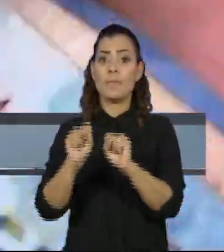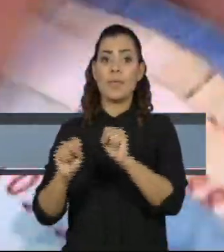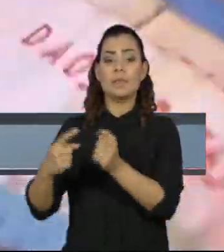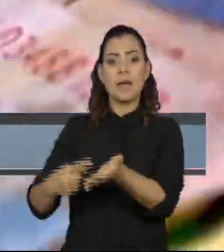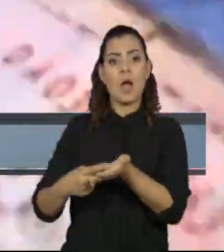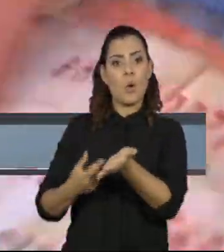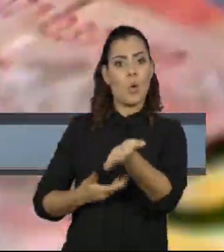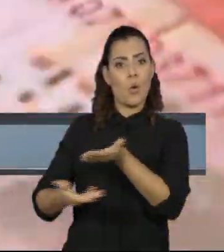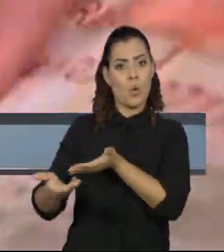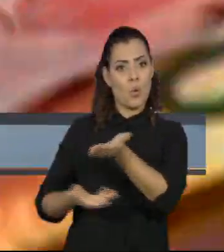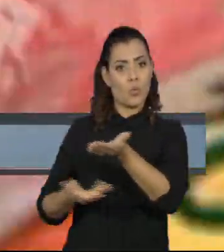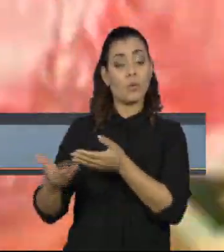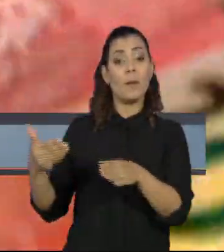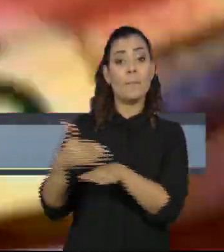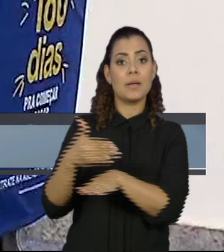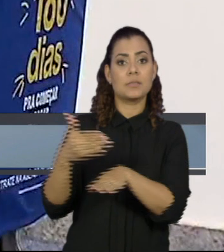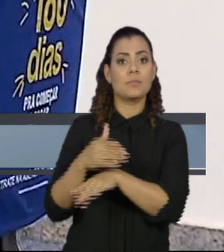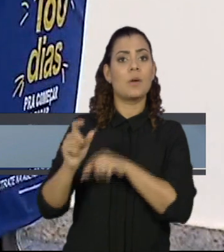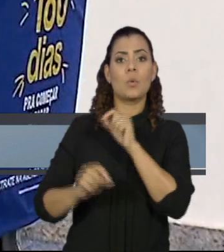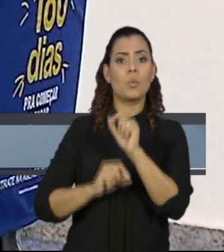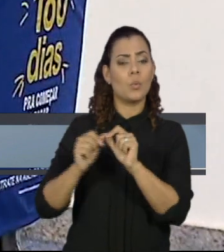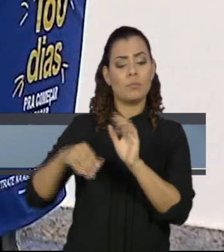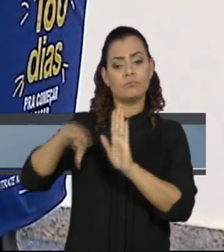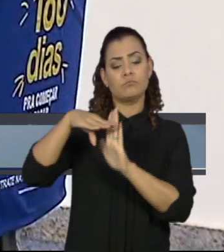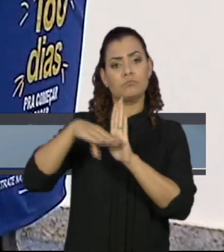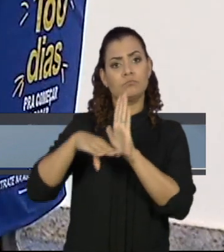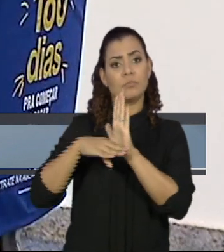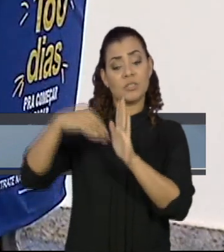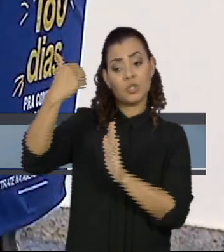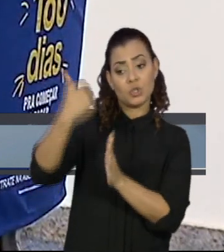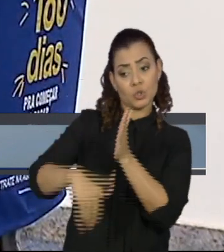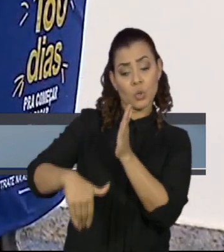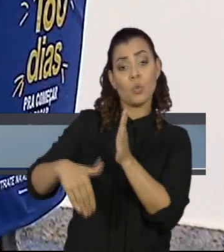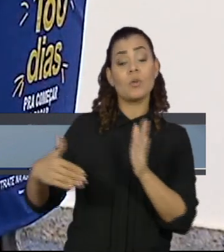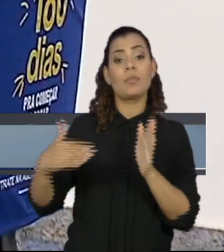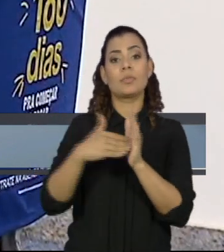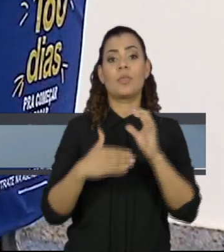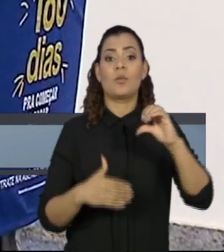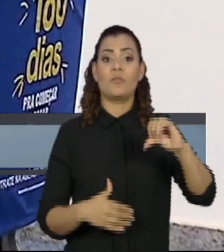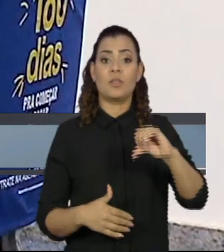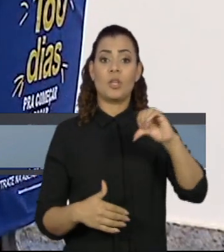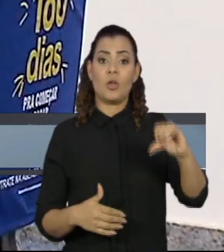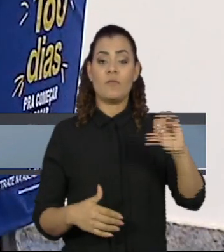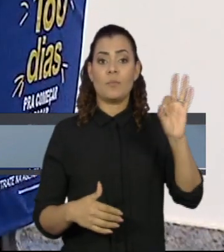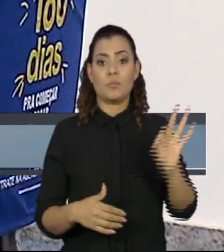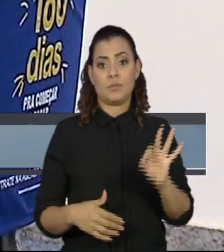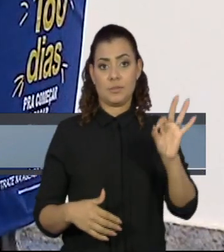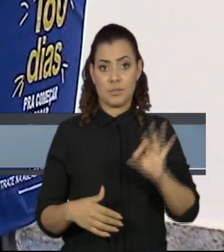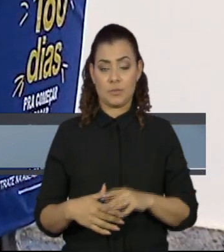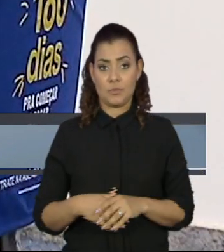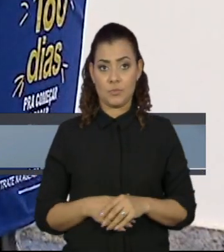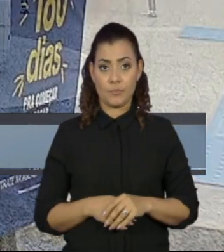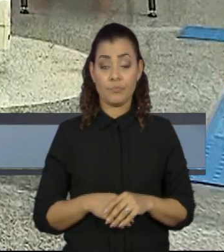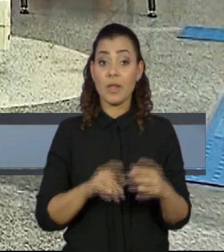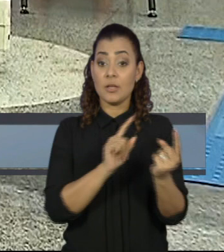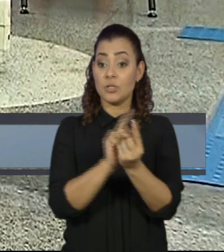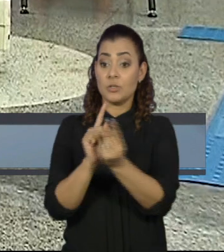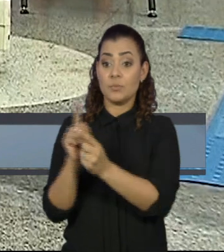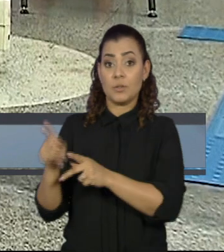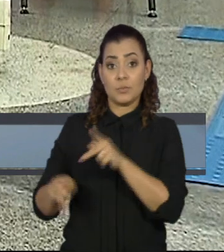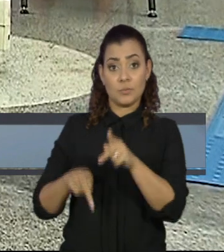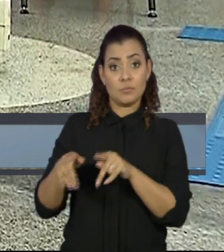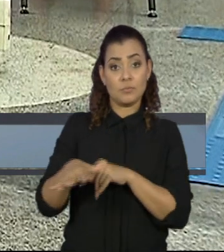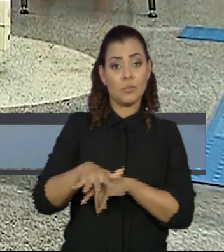acordo para participar das quitações, com descontos que podem chegar a 99%. O atendimento à população